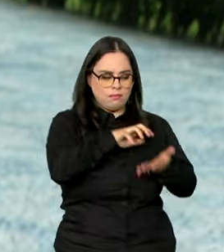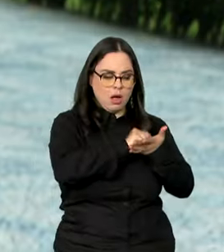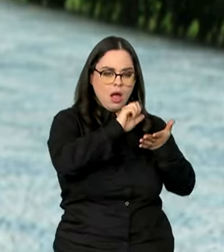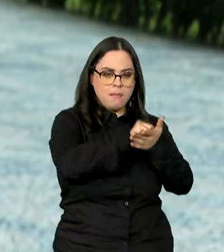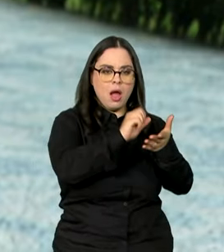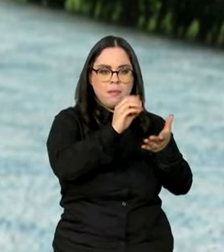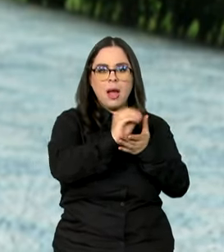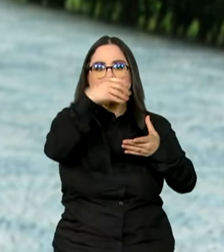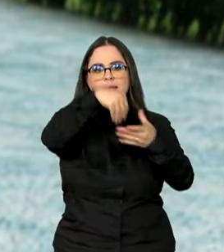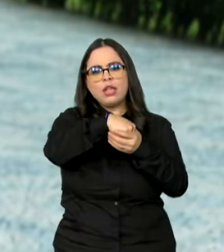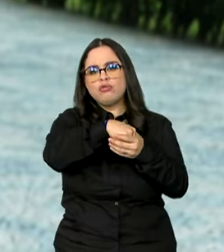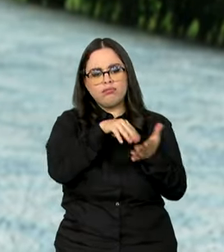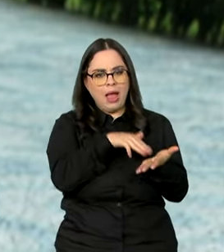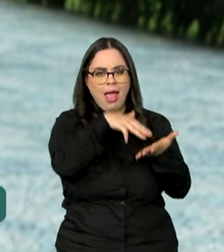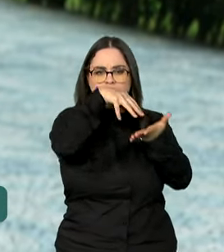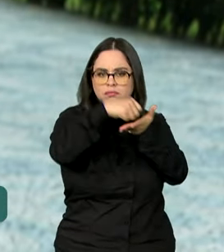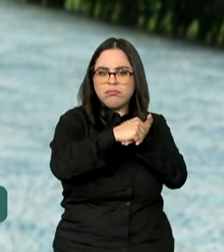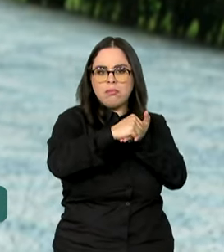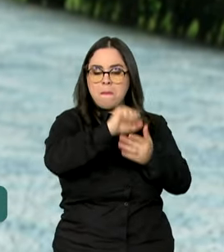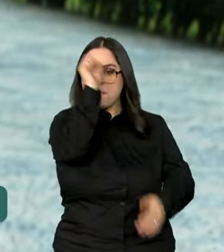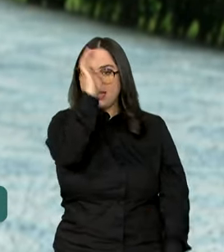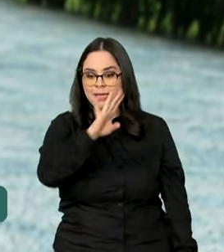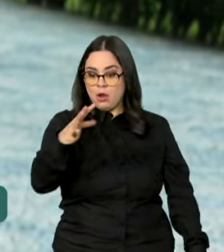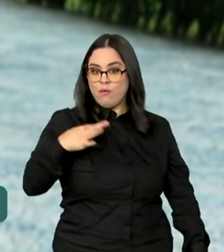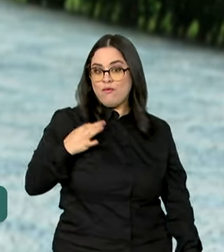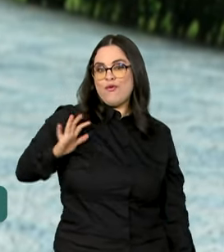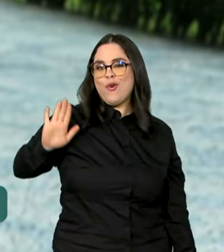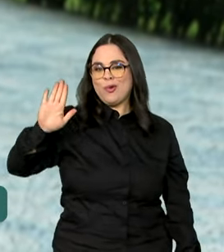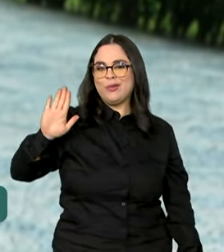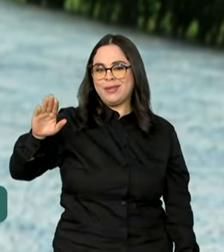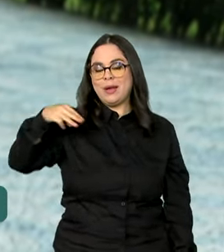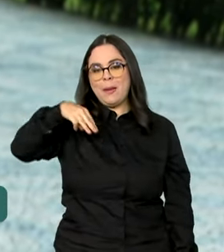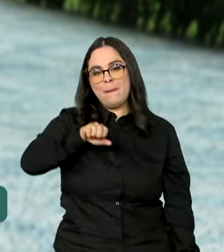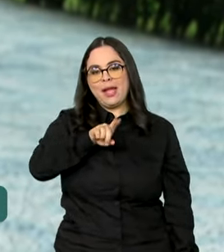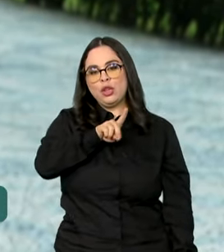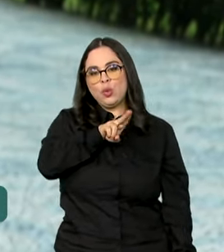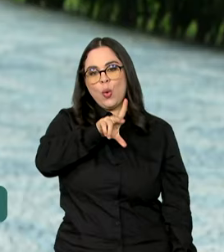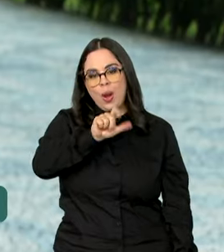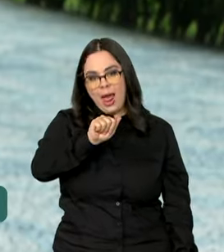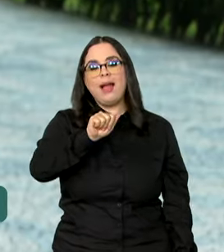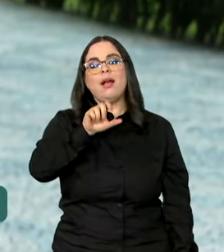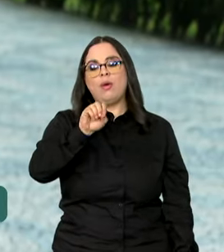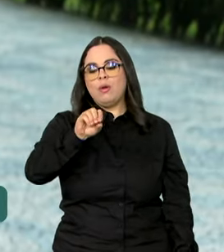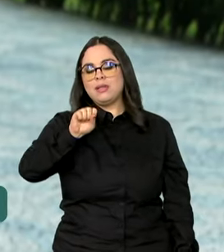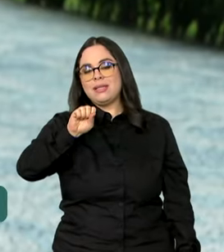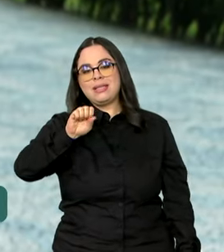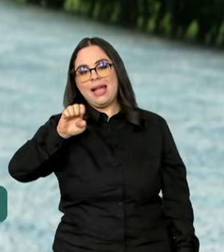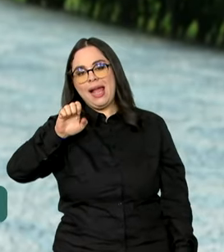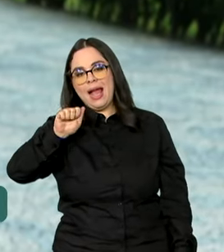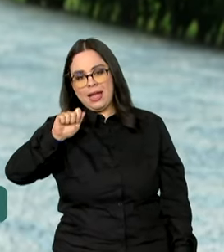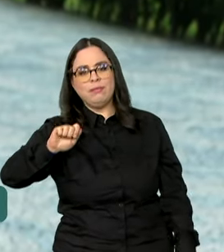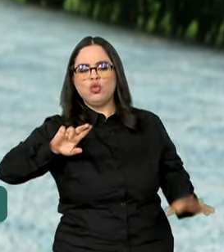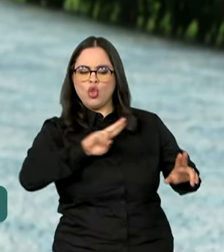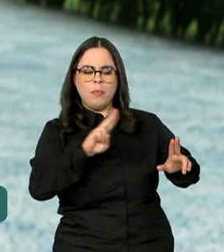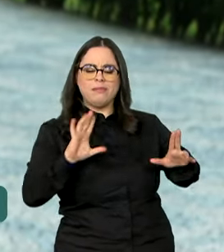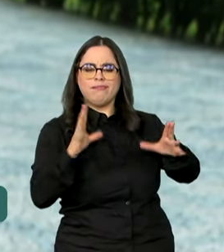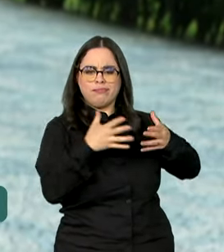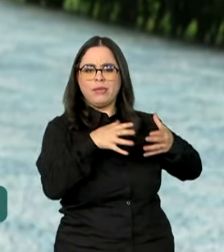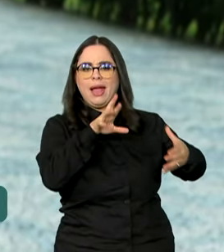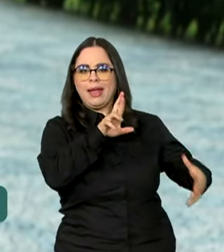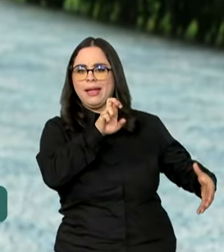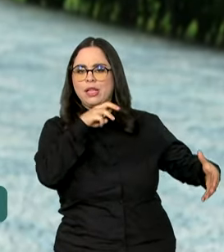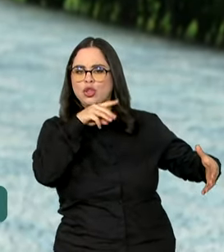no Registro Brasileiro de Doadores Voluntários de Medula Óssea, também conhecido como Redome, em relação ao mesmo período do ano passado.